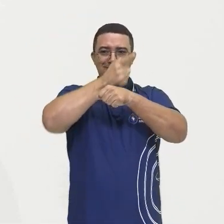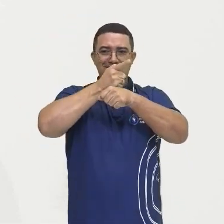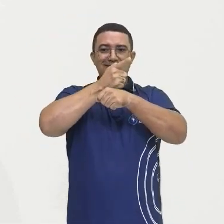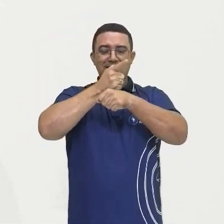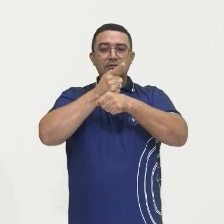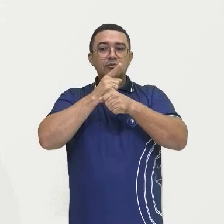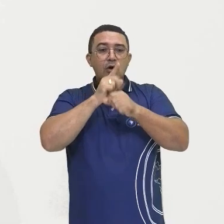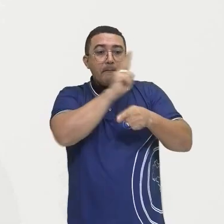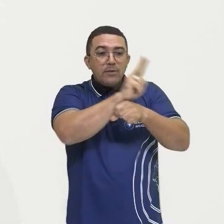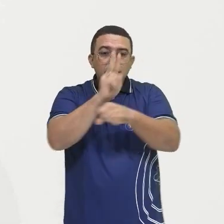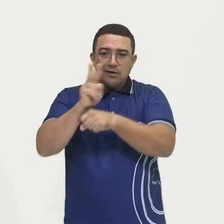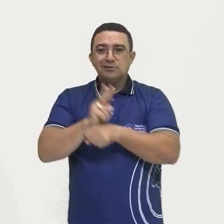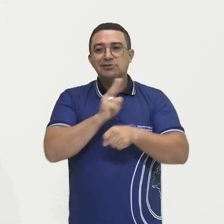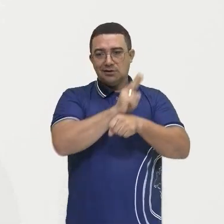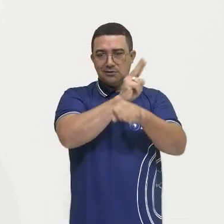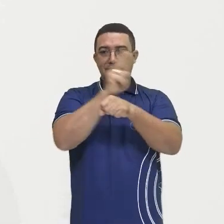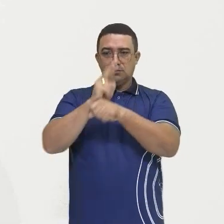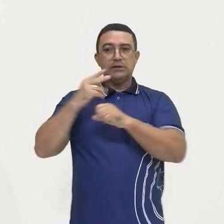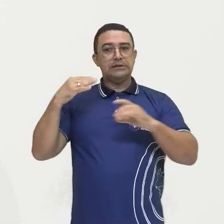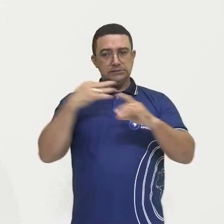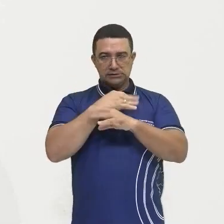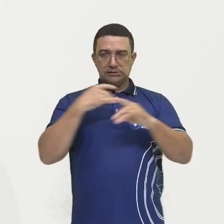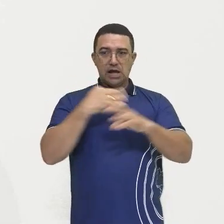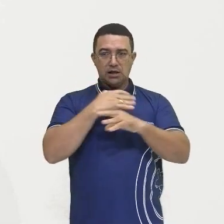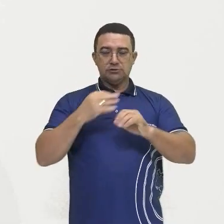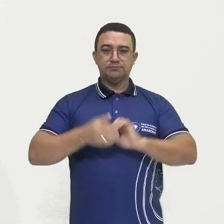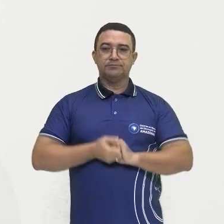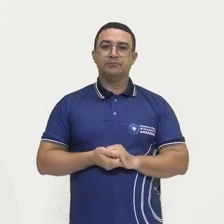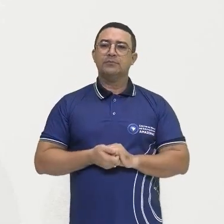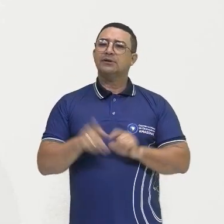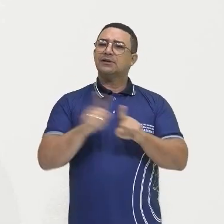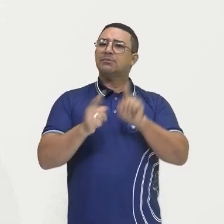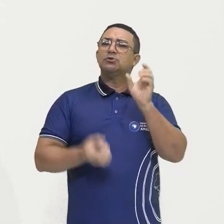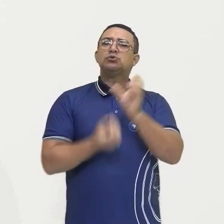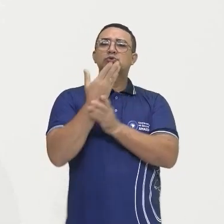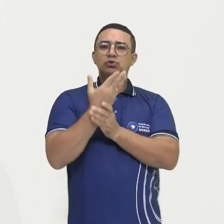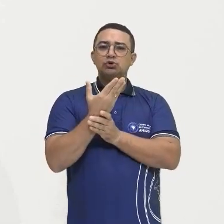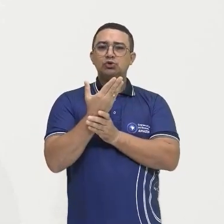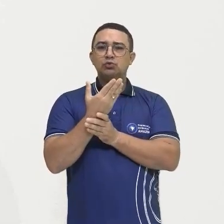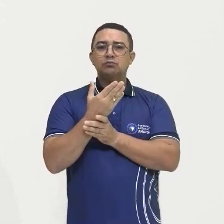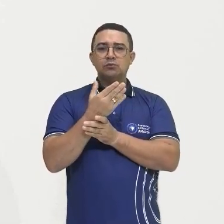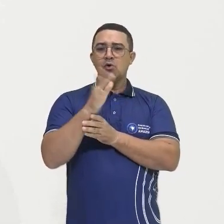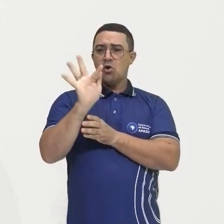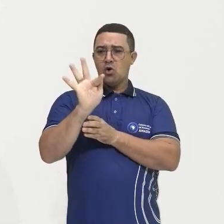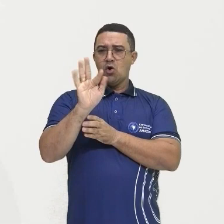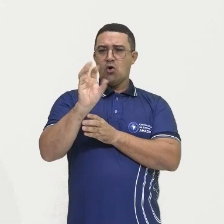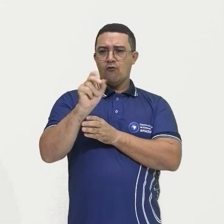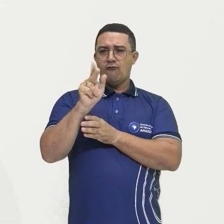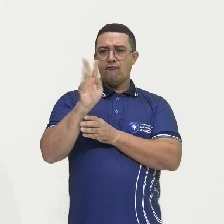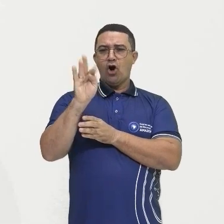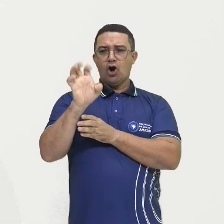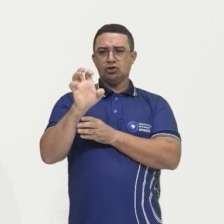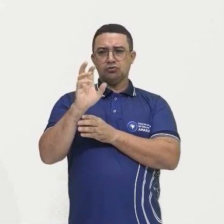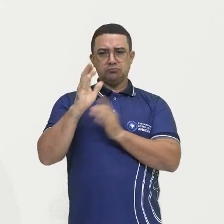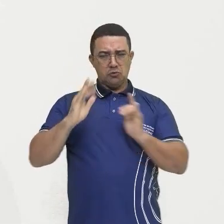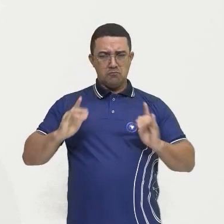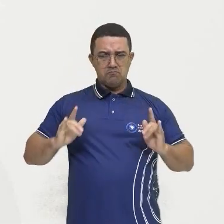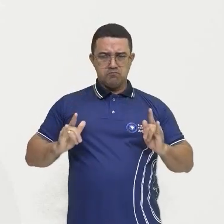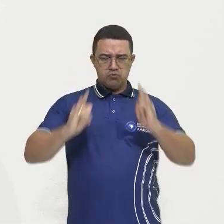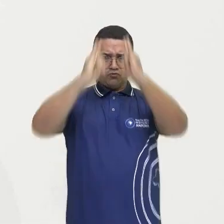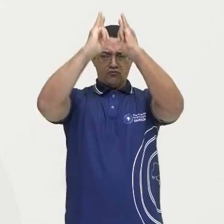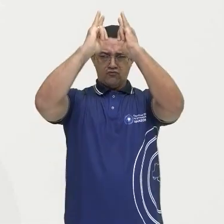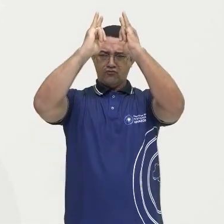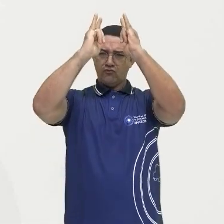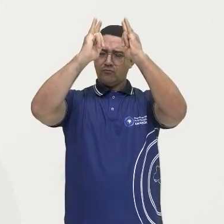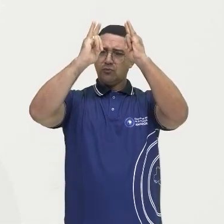surgindo. E também foi instalado aí o Forte do Presépio, né? Local estratégico, ali na Foz do